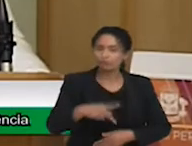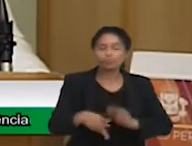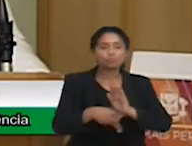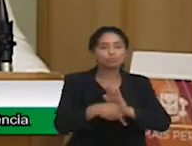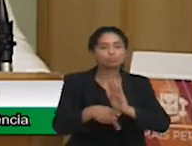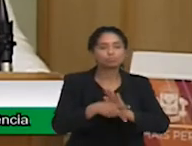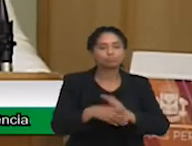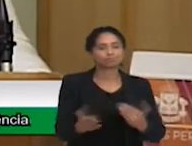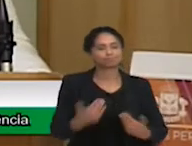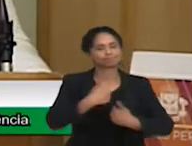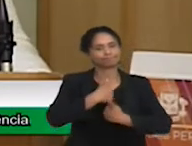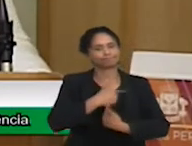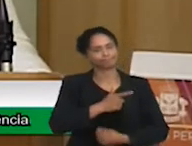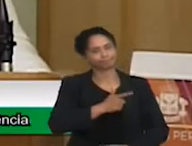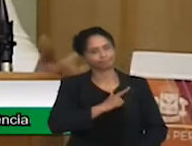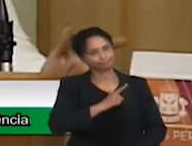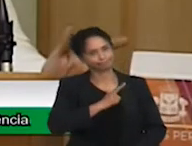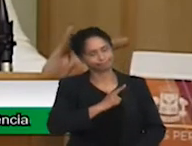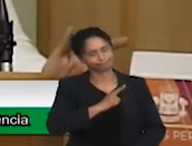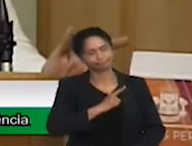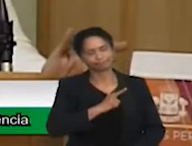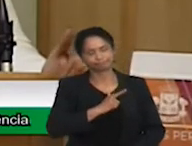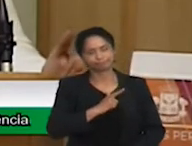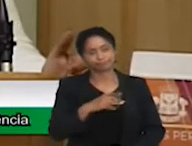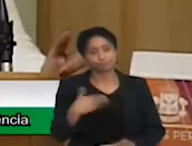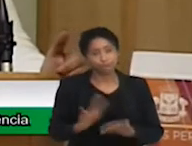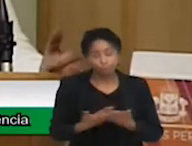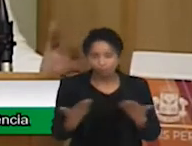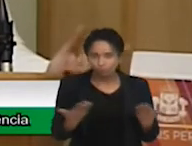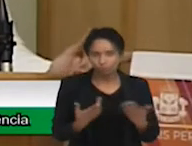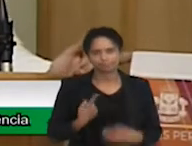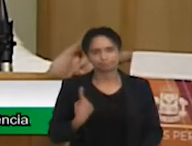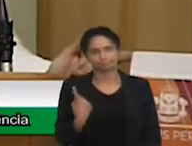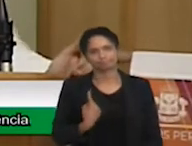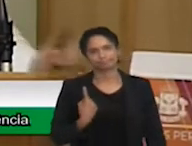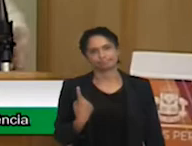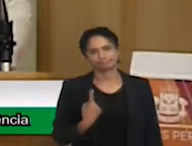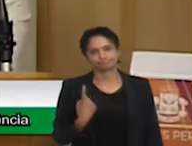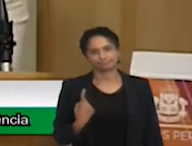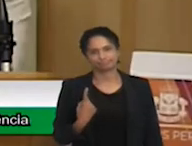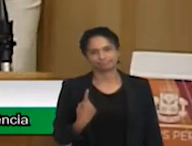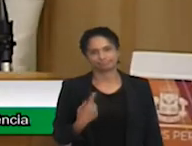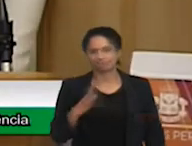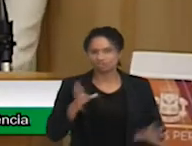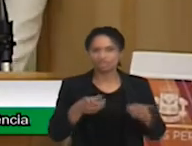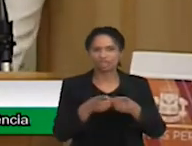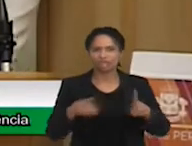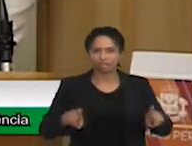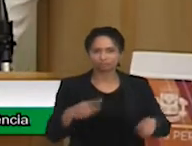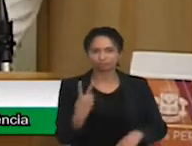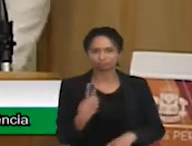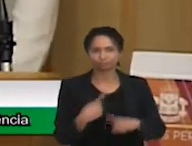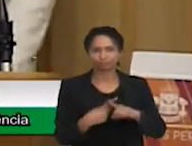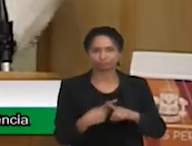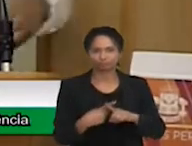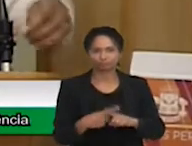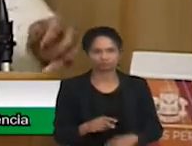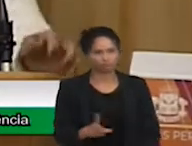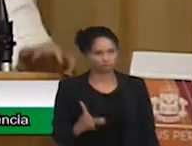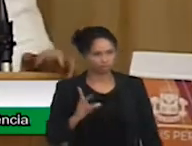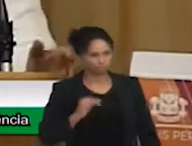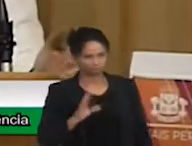já passei por tudo isso, hoje sou mãe solo, já foram dois divórcios, aí você fala, o que aconteceu?